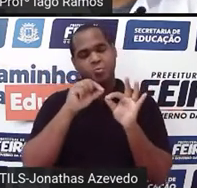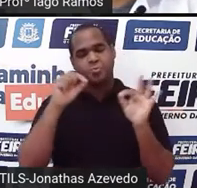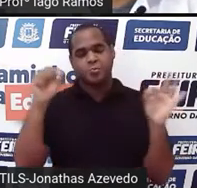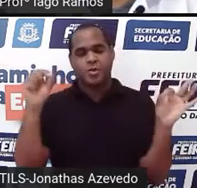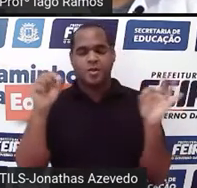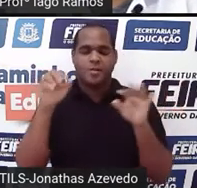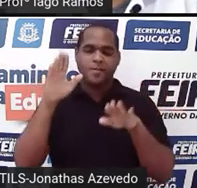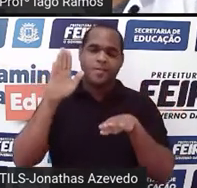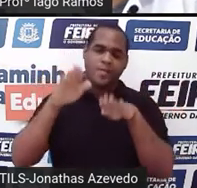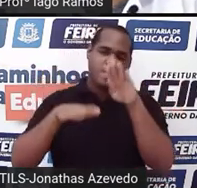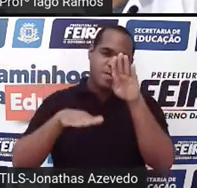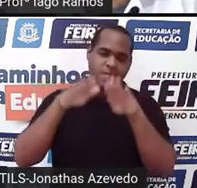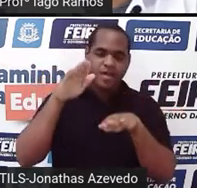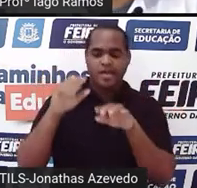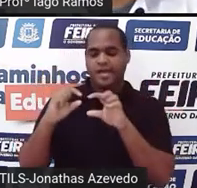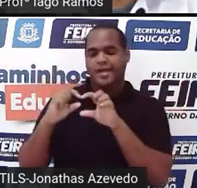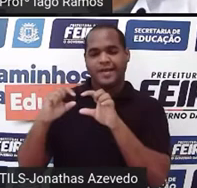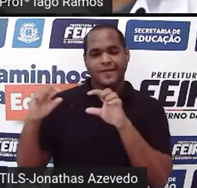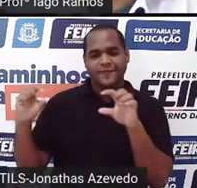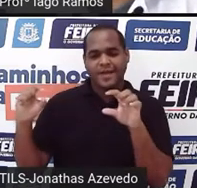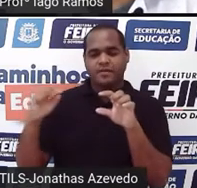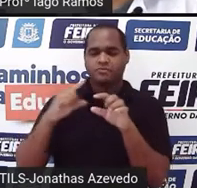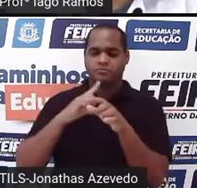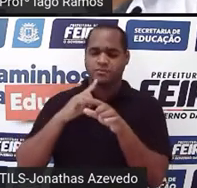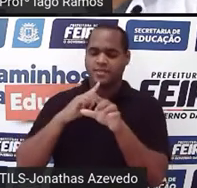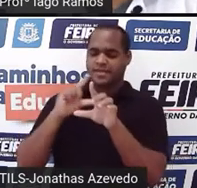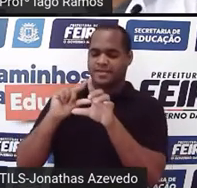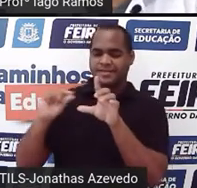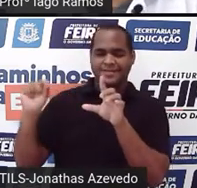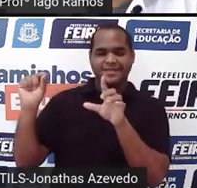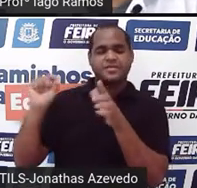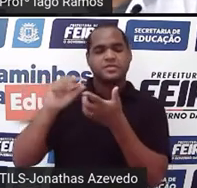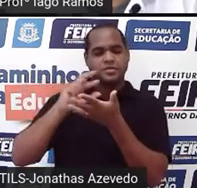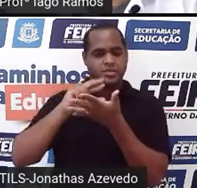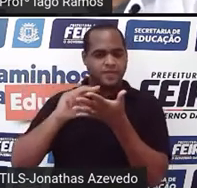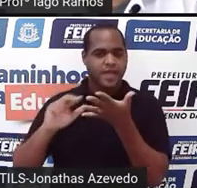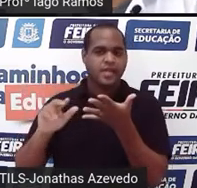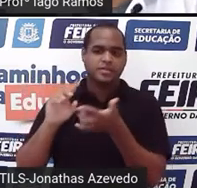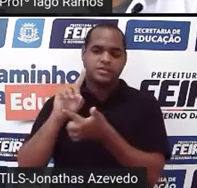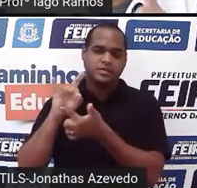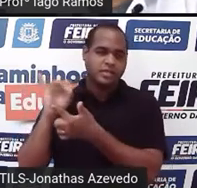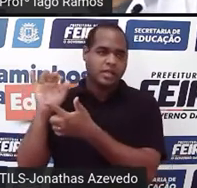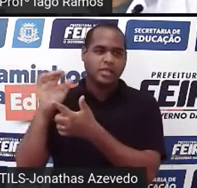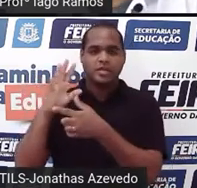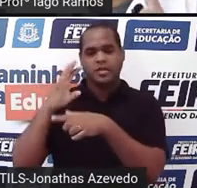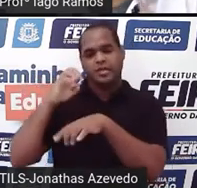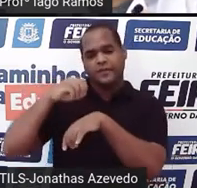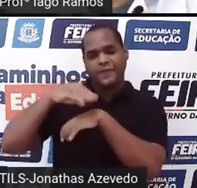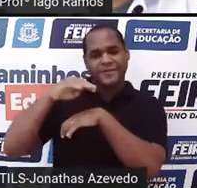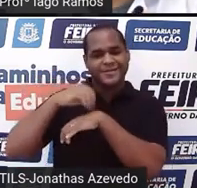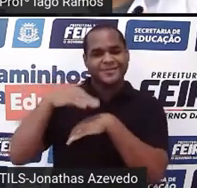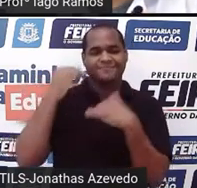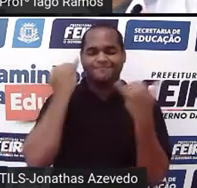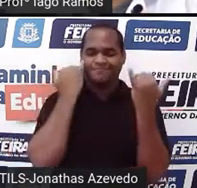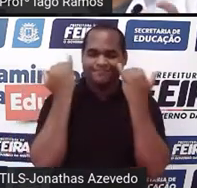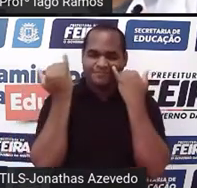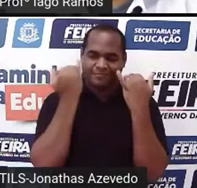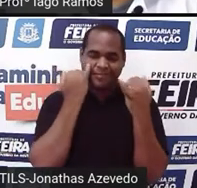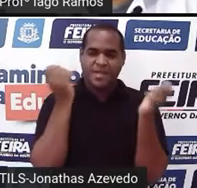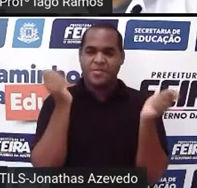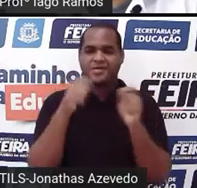variáveis, legendas, fontes e datas, informações que nos ajudam a fazer